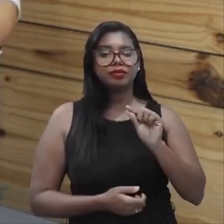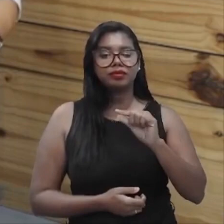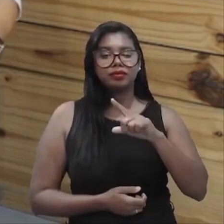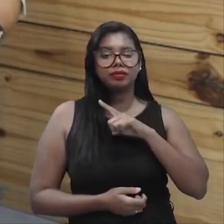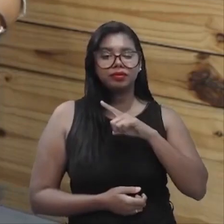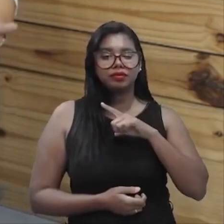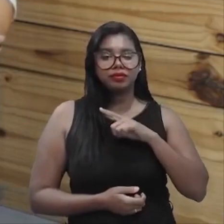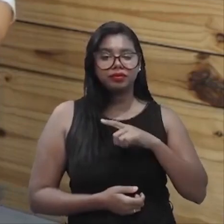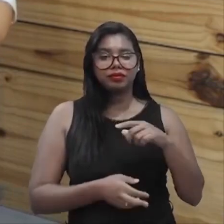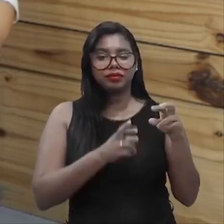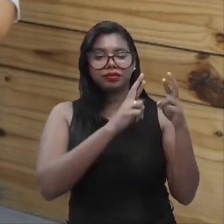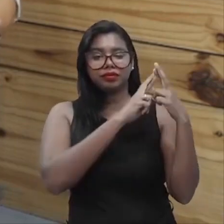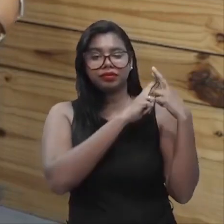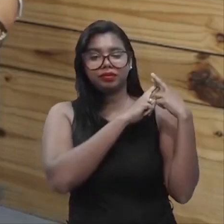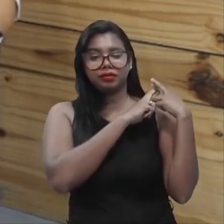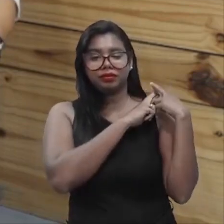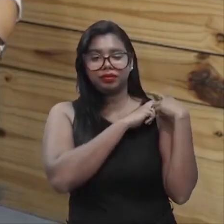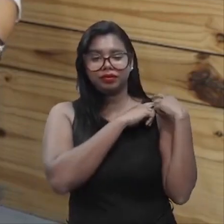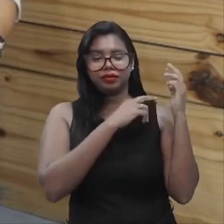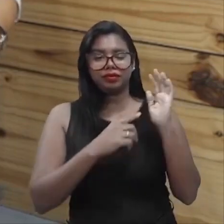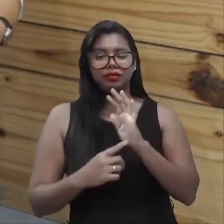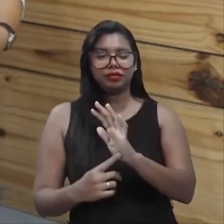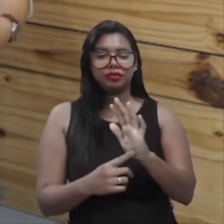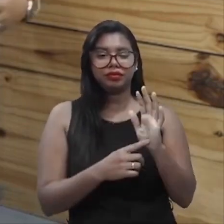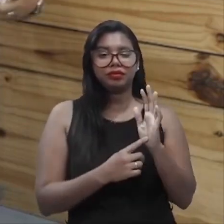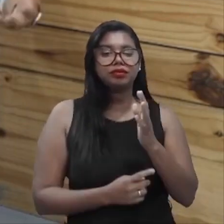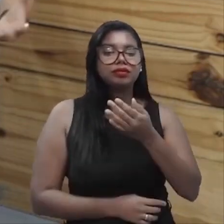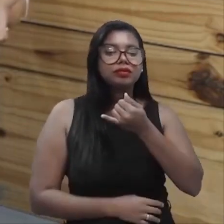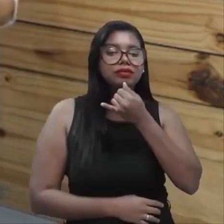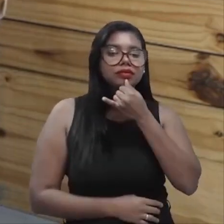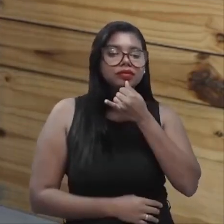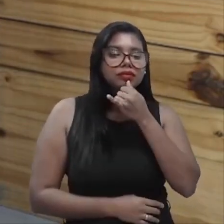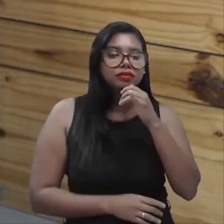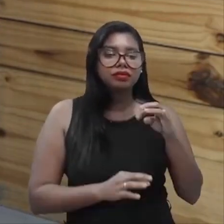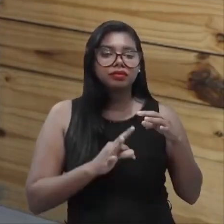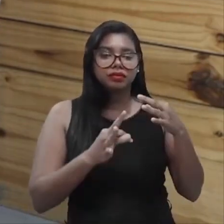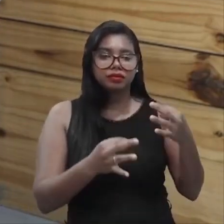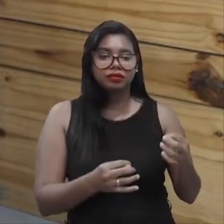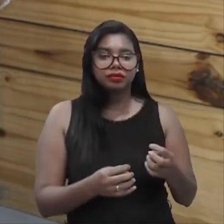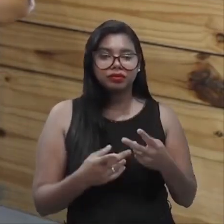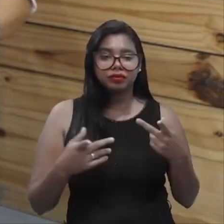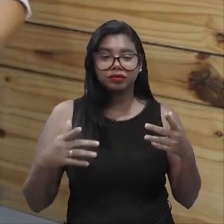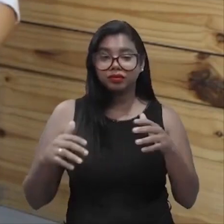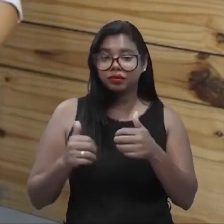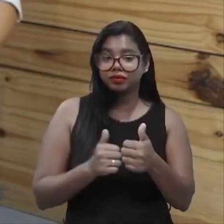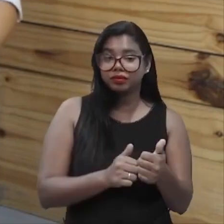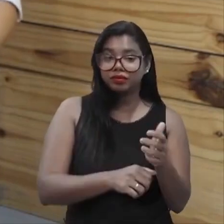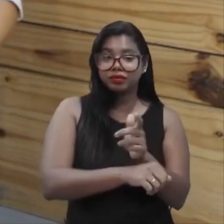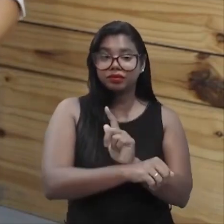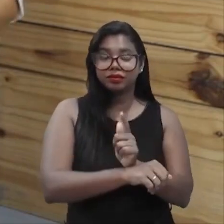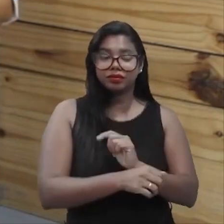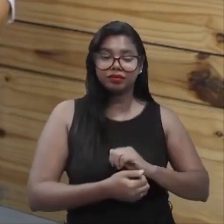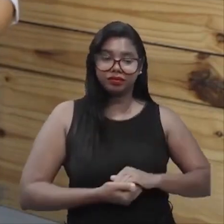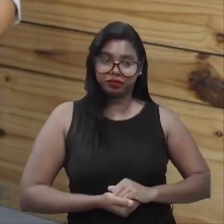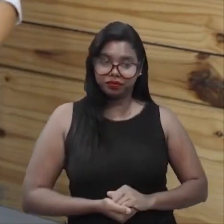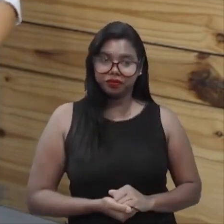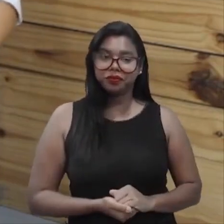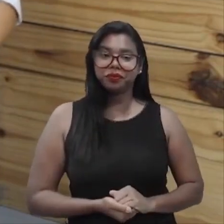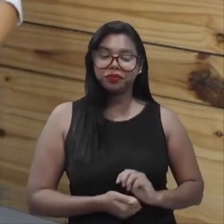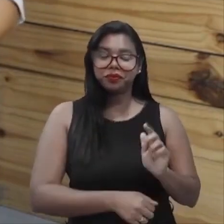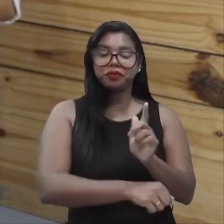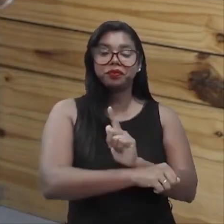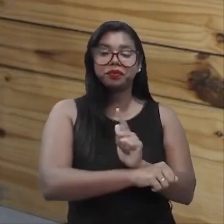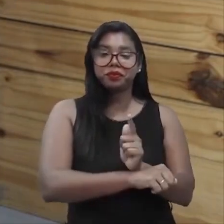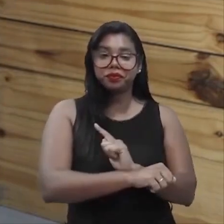a responsabilidade de trazer esse exemplo e fazer com que todos os outros sigam? É a alta gestão. O gestor, por sua